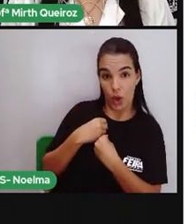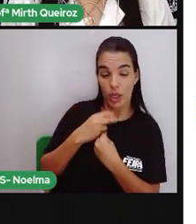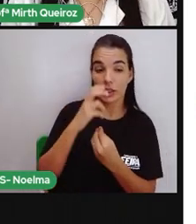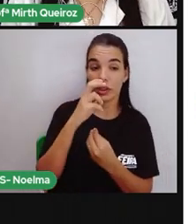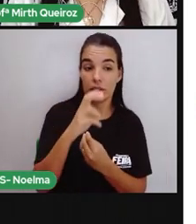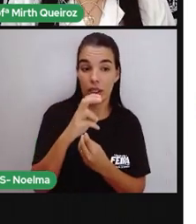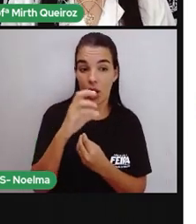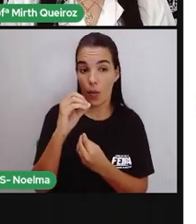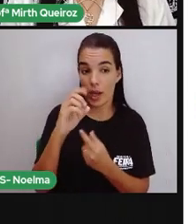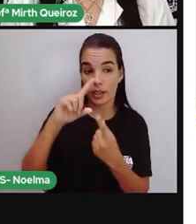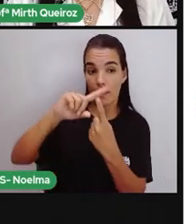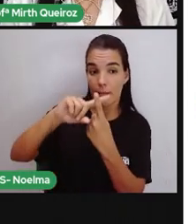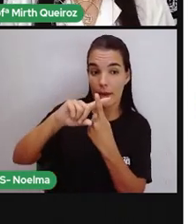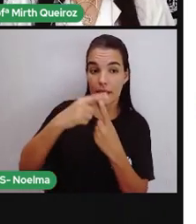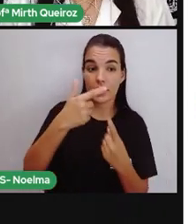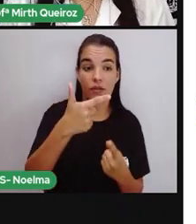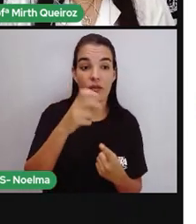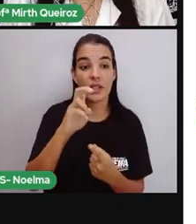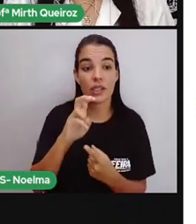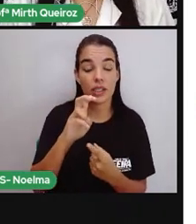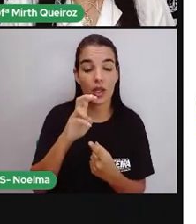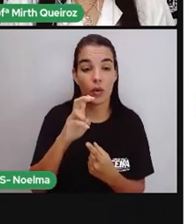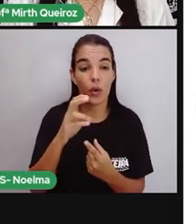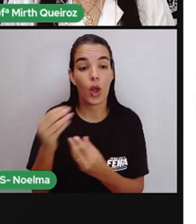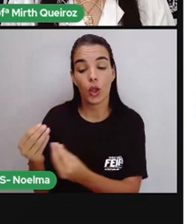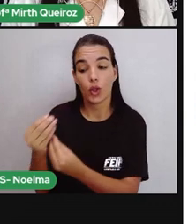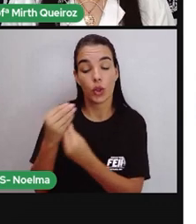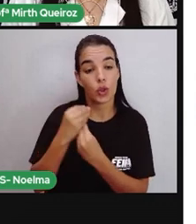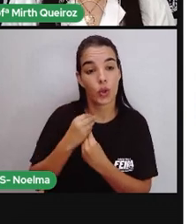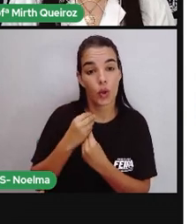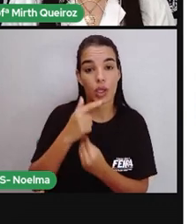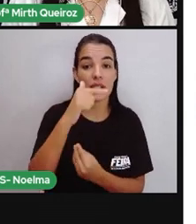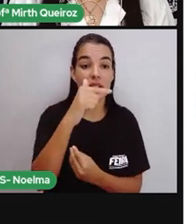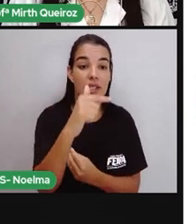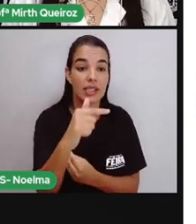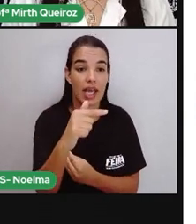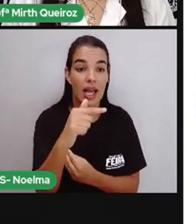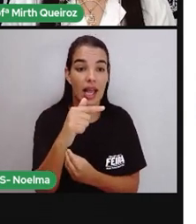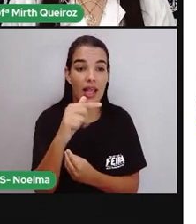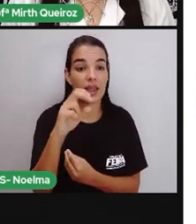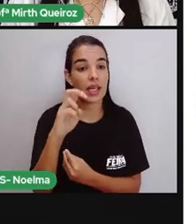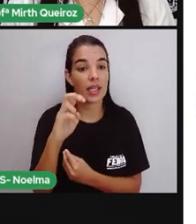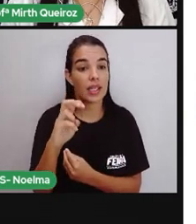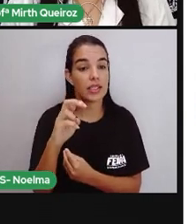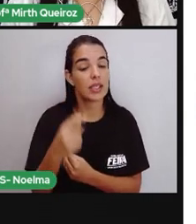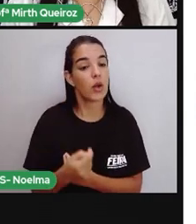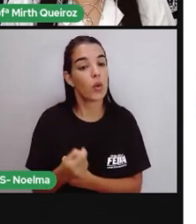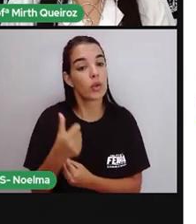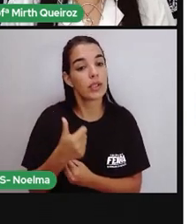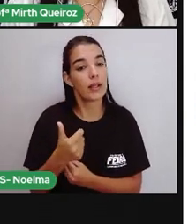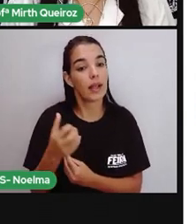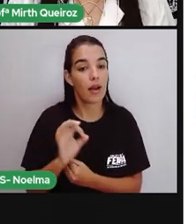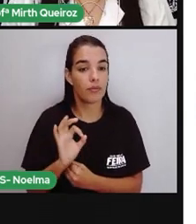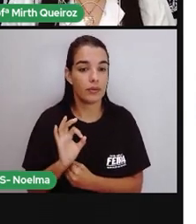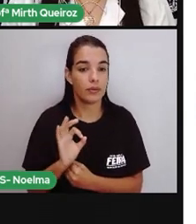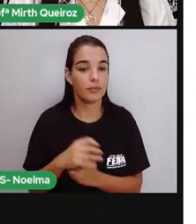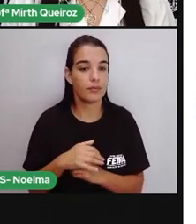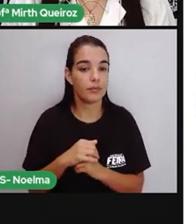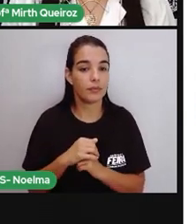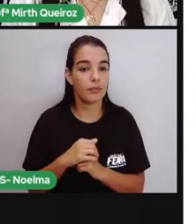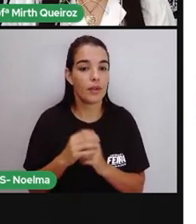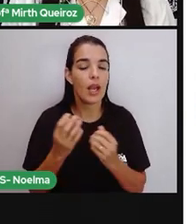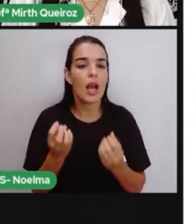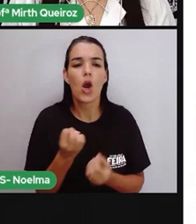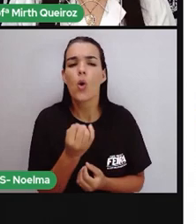50 centavos mais 25 centavos. Que dá aí quanto? 75 centavos, né?